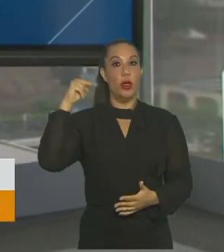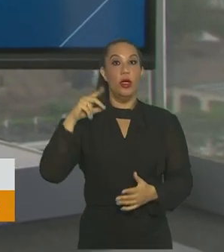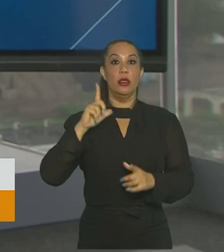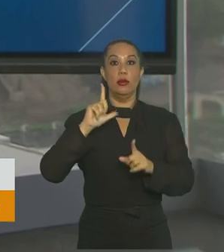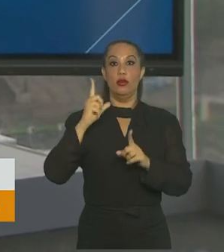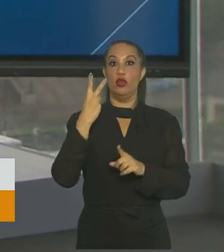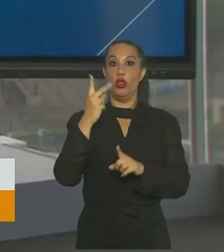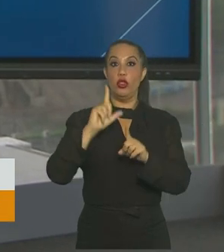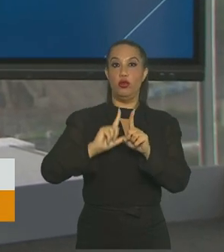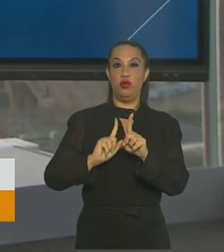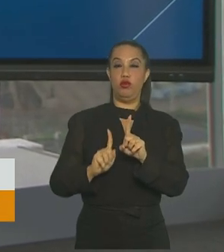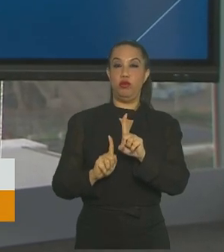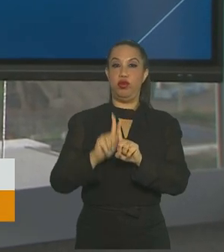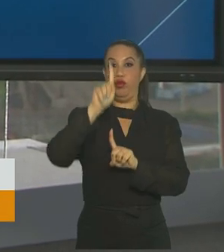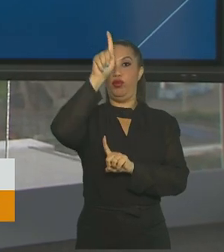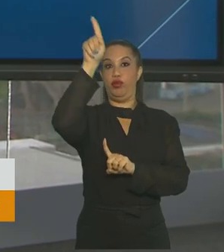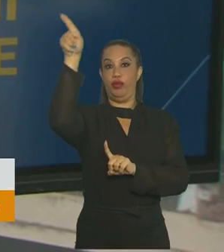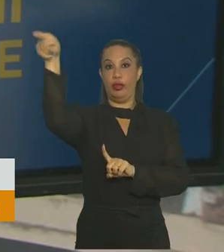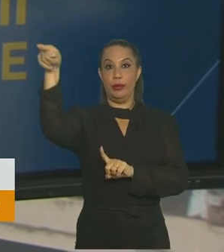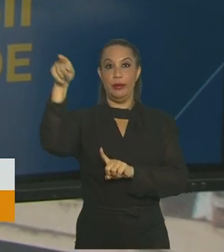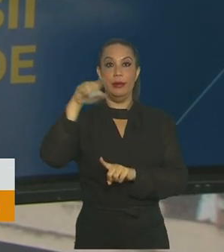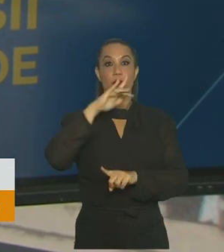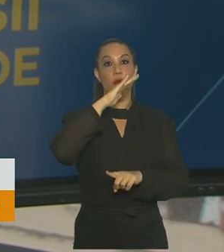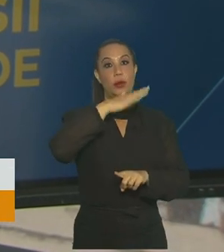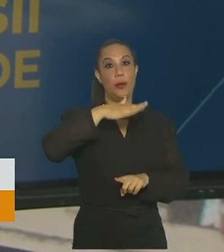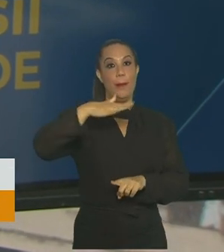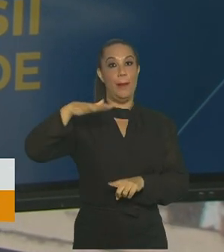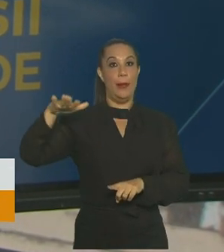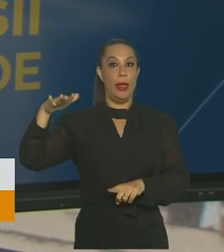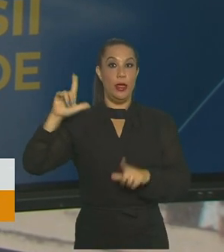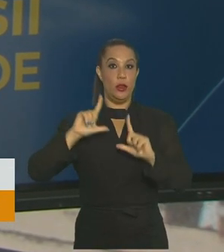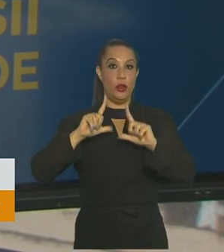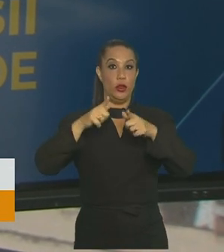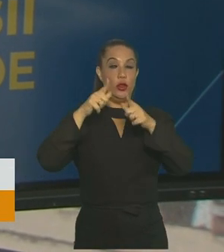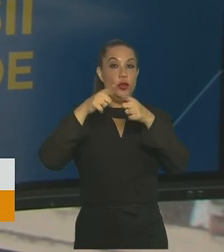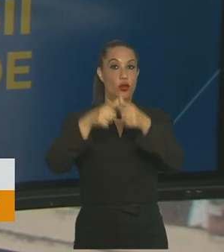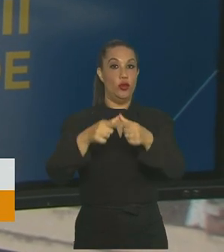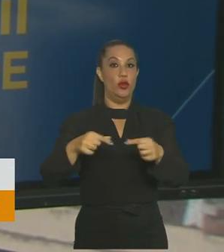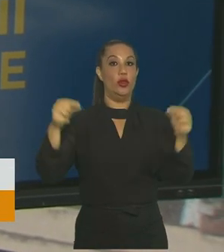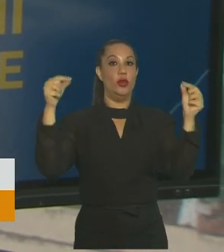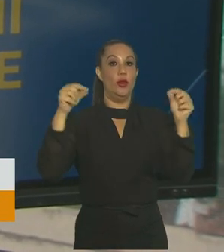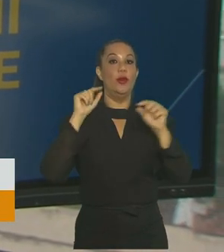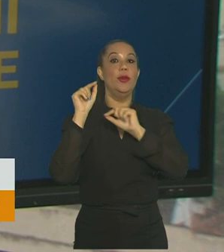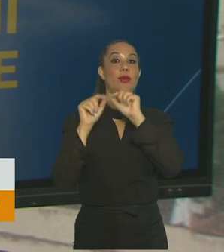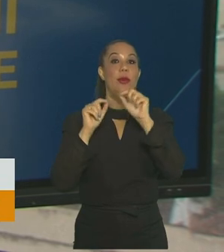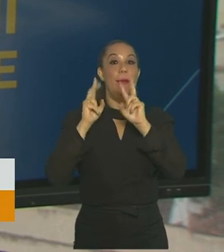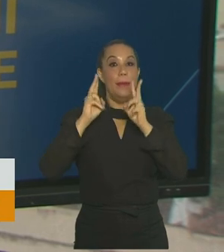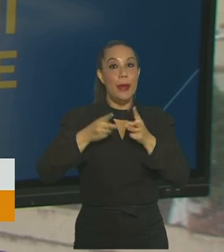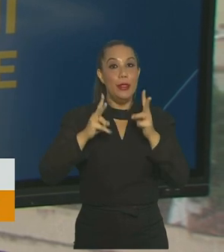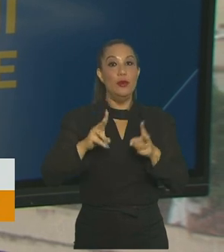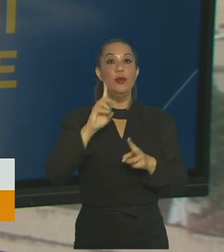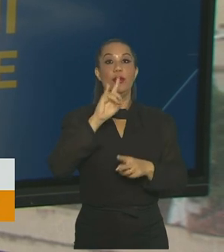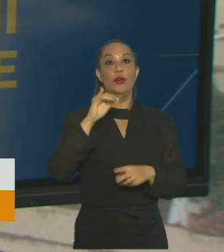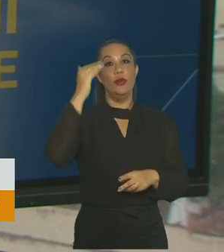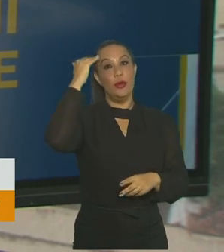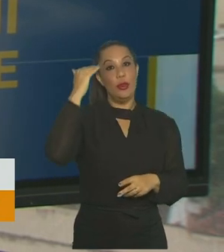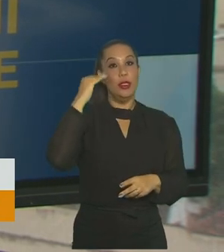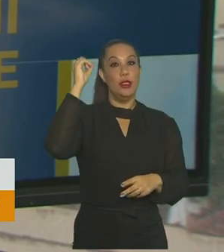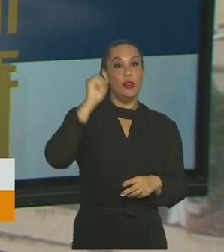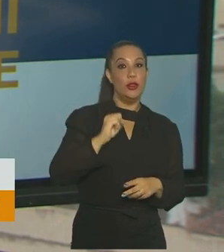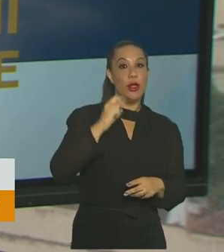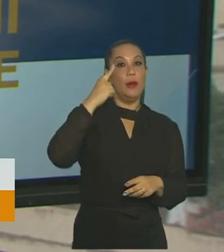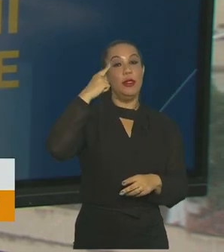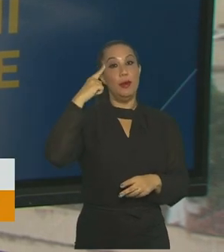de disparar dois mísseis balísticos no mar do Japão. O teste acontece no mesmo dia em que Coreia do Sul,